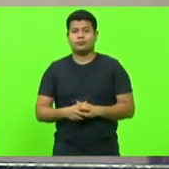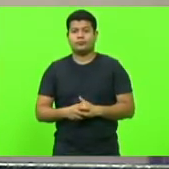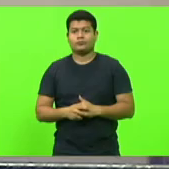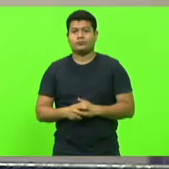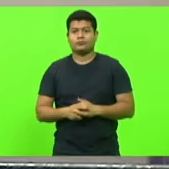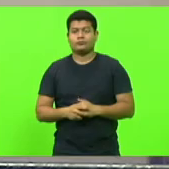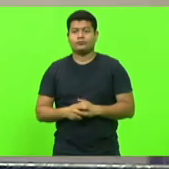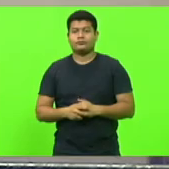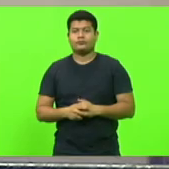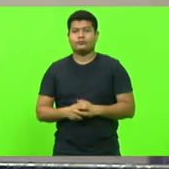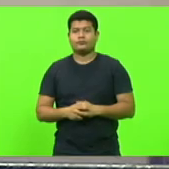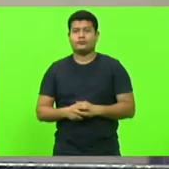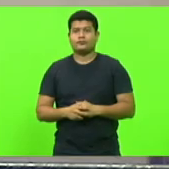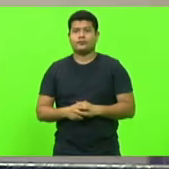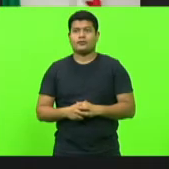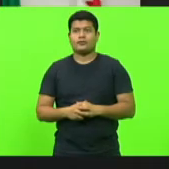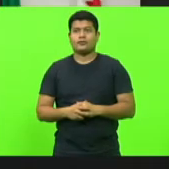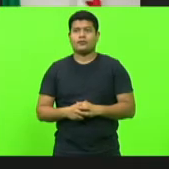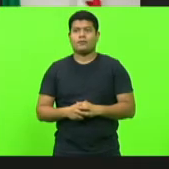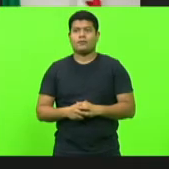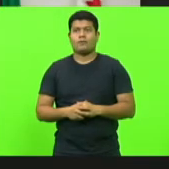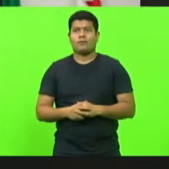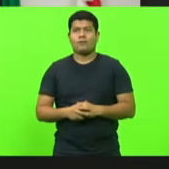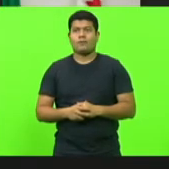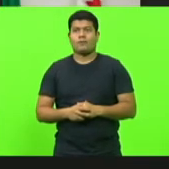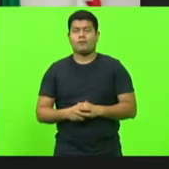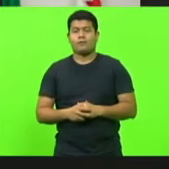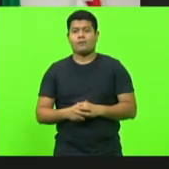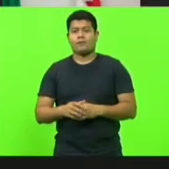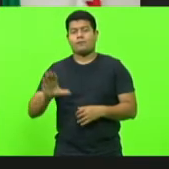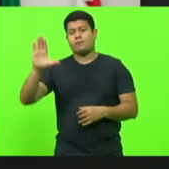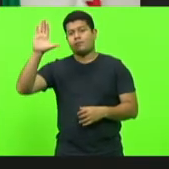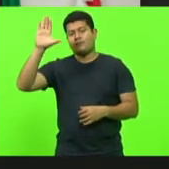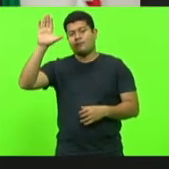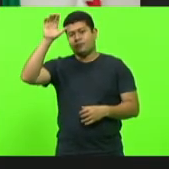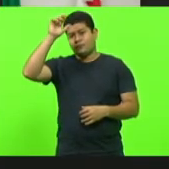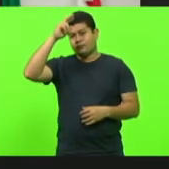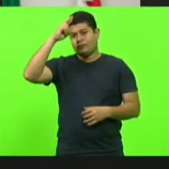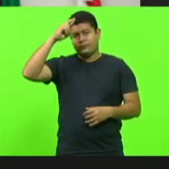Oi. Presidente eu gostaria de fazer uso da palavra. Deputado Floriano com a palavra.